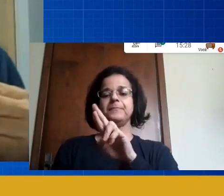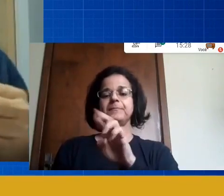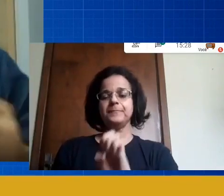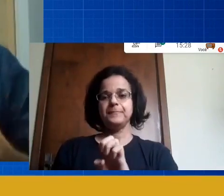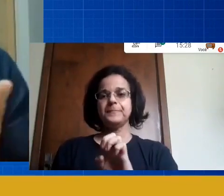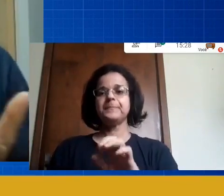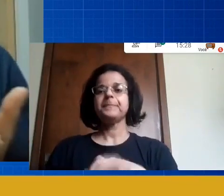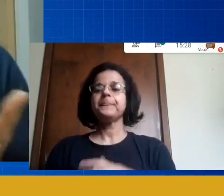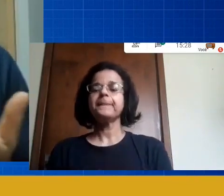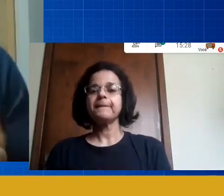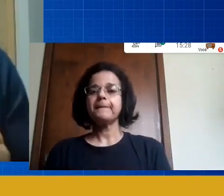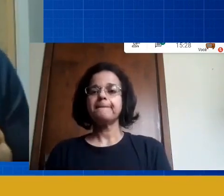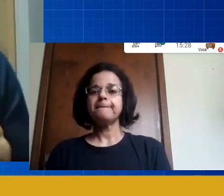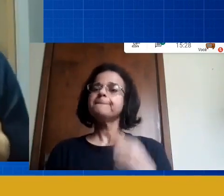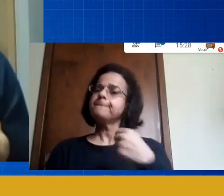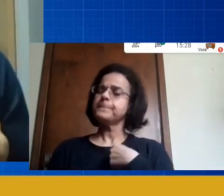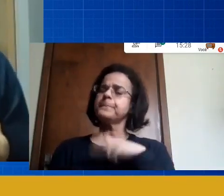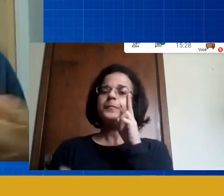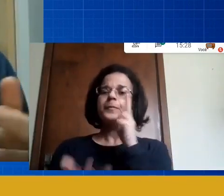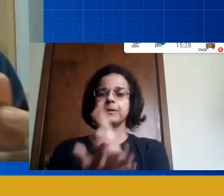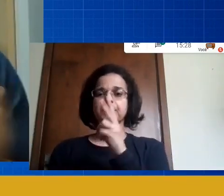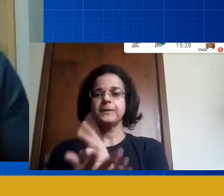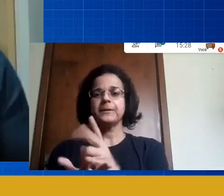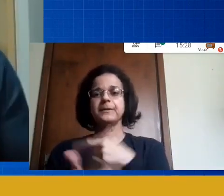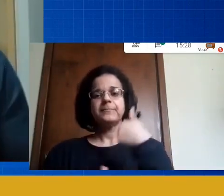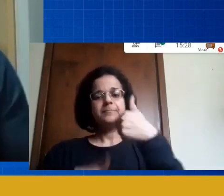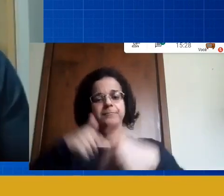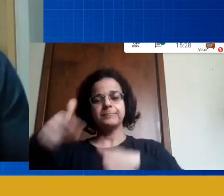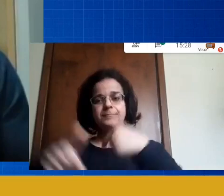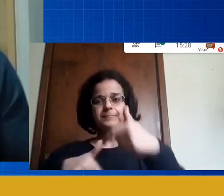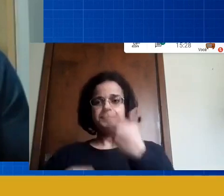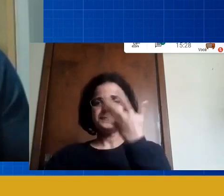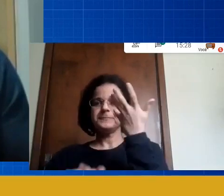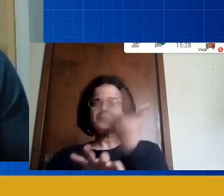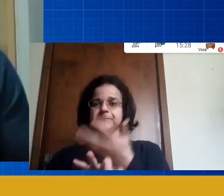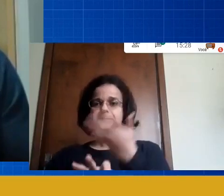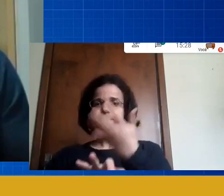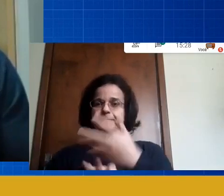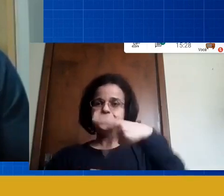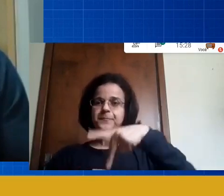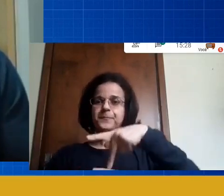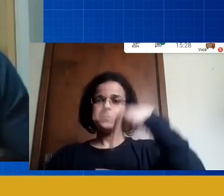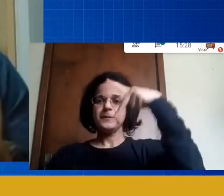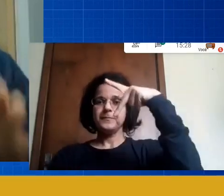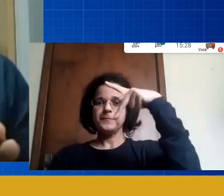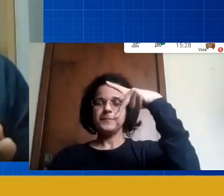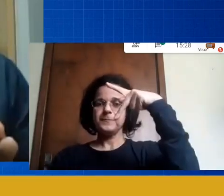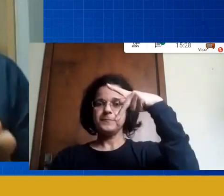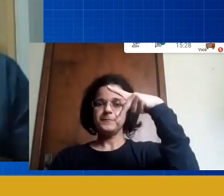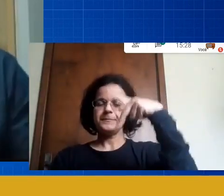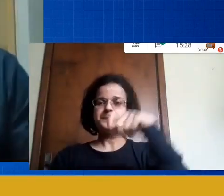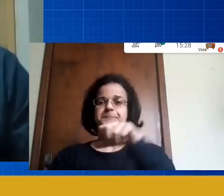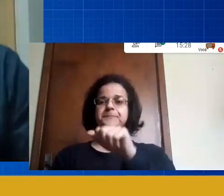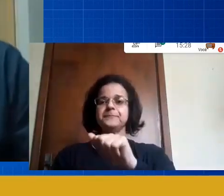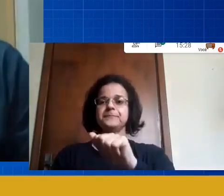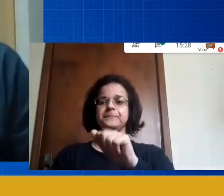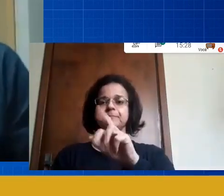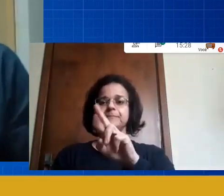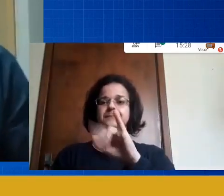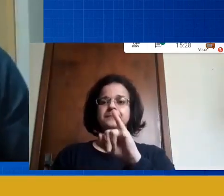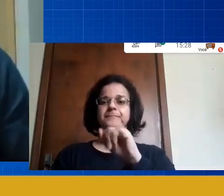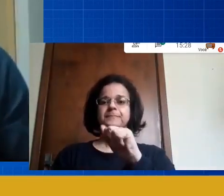eu sempre trabalhei uma disciplina na pós-graduação chamada a criatividade e o